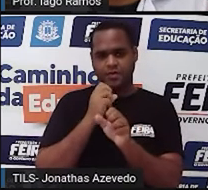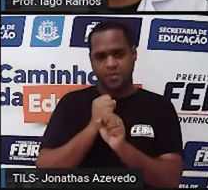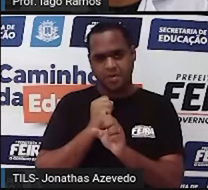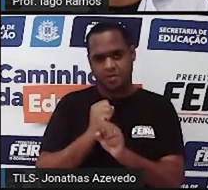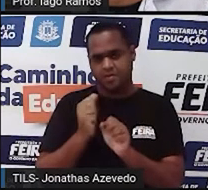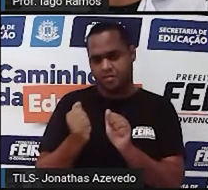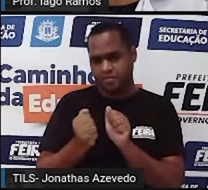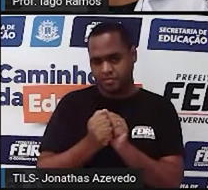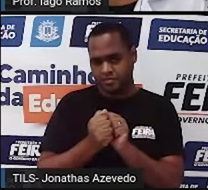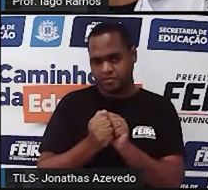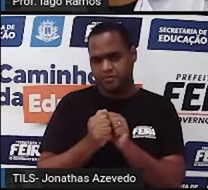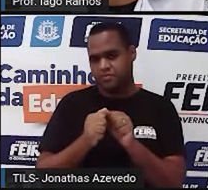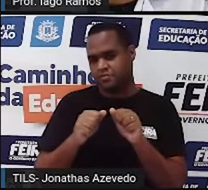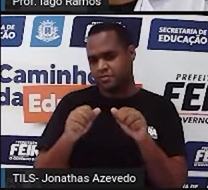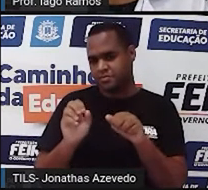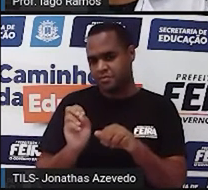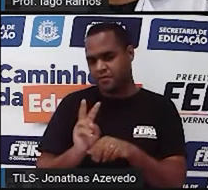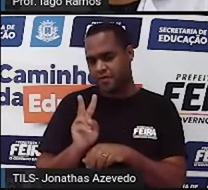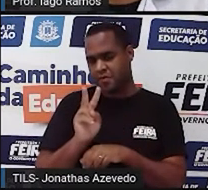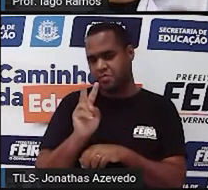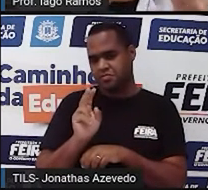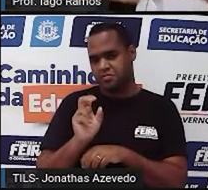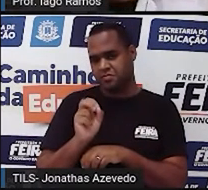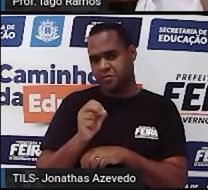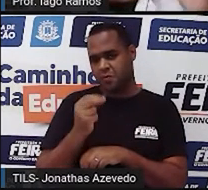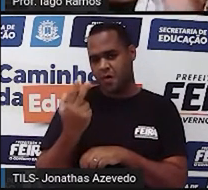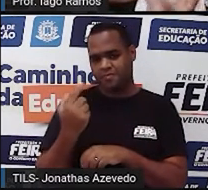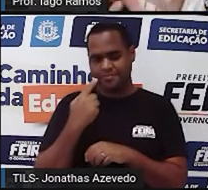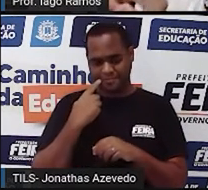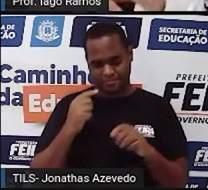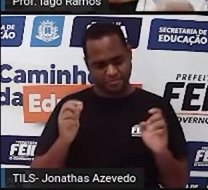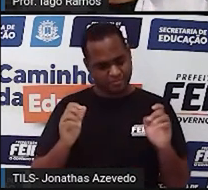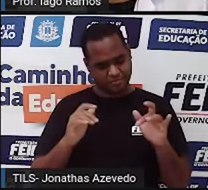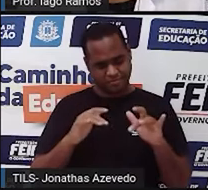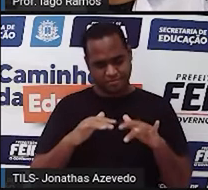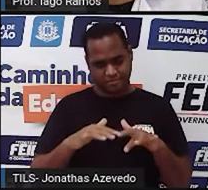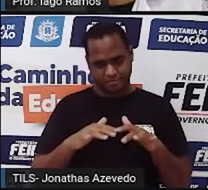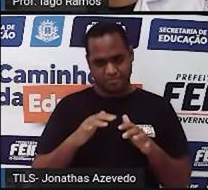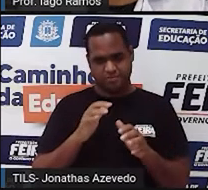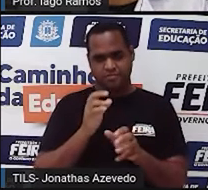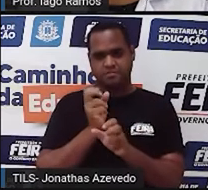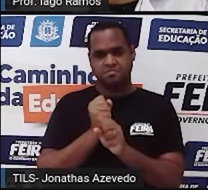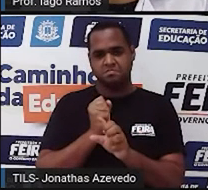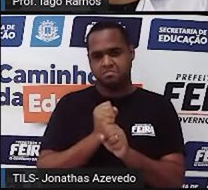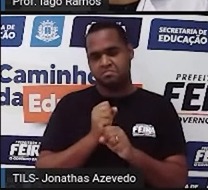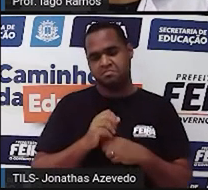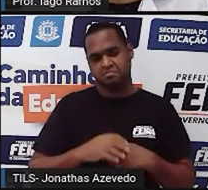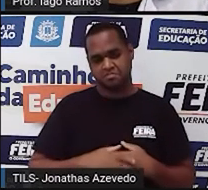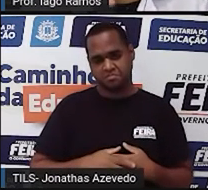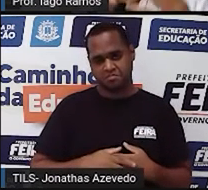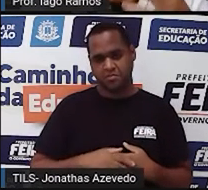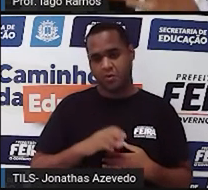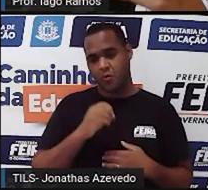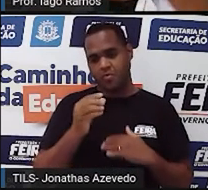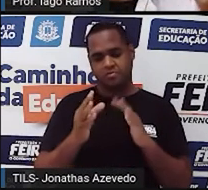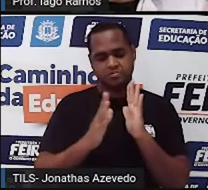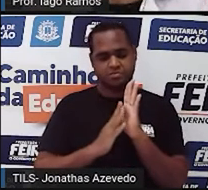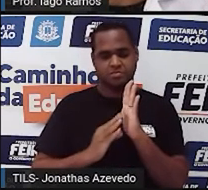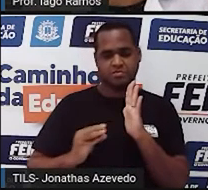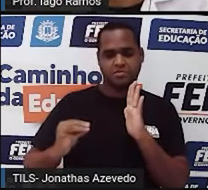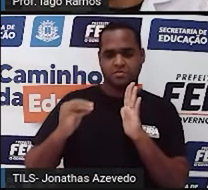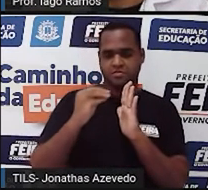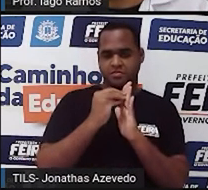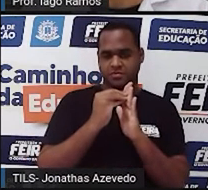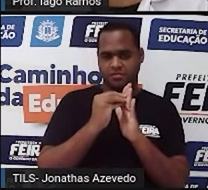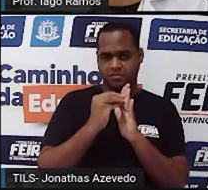juntar valores, ou quando fala de reunir quantidades, ou quando fala de acrescentar